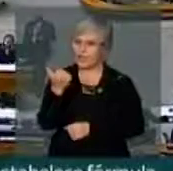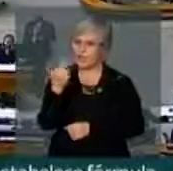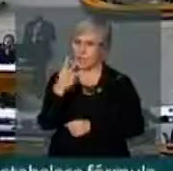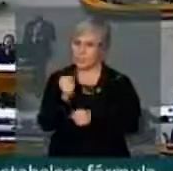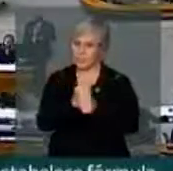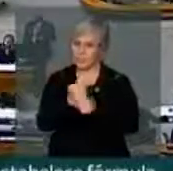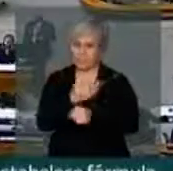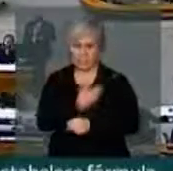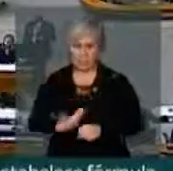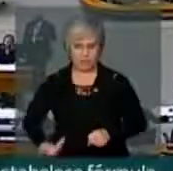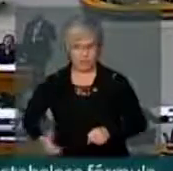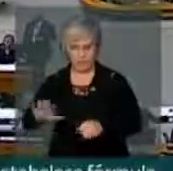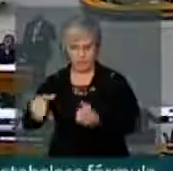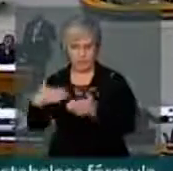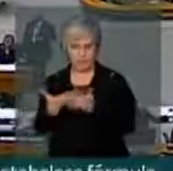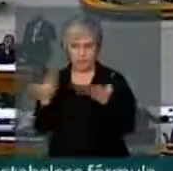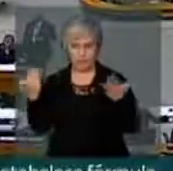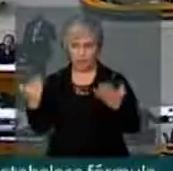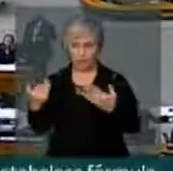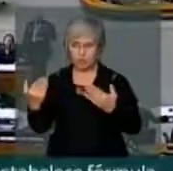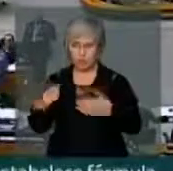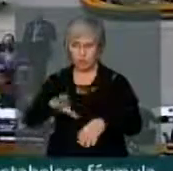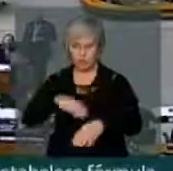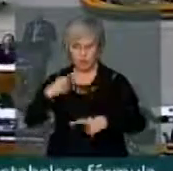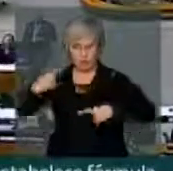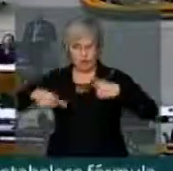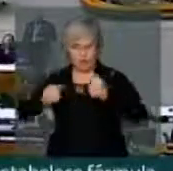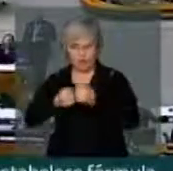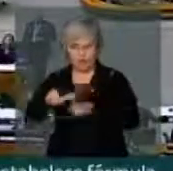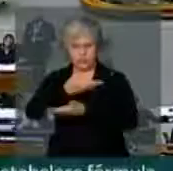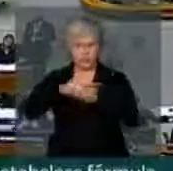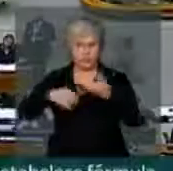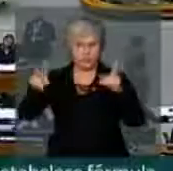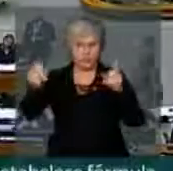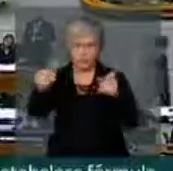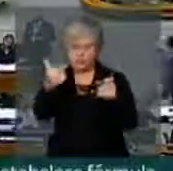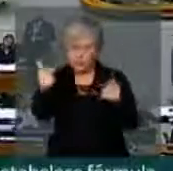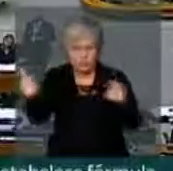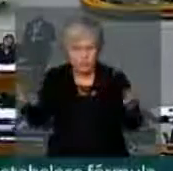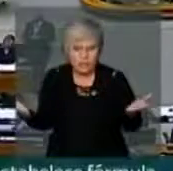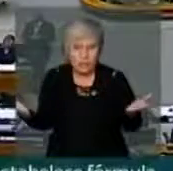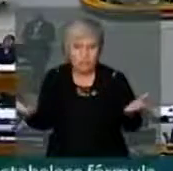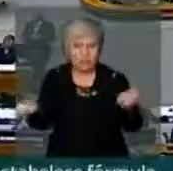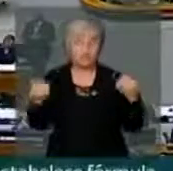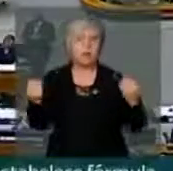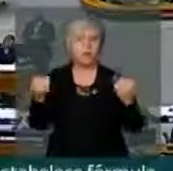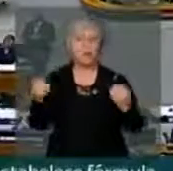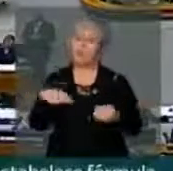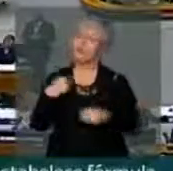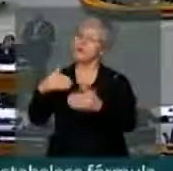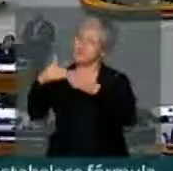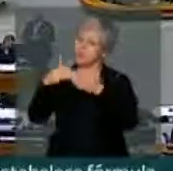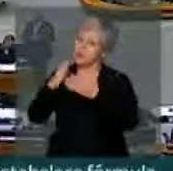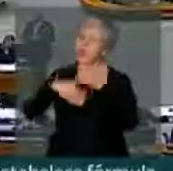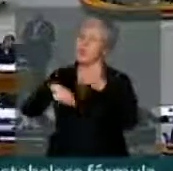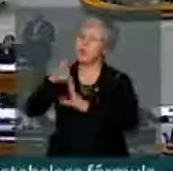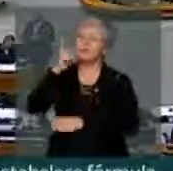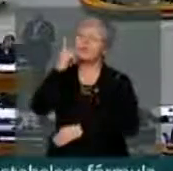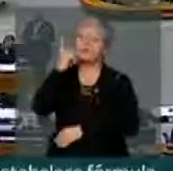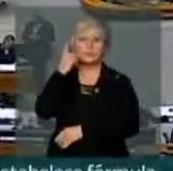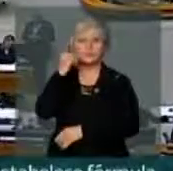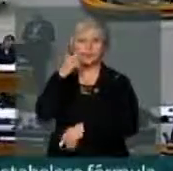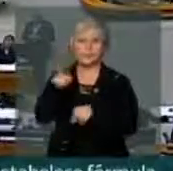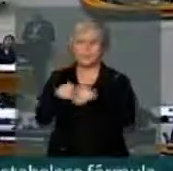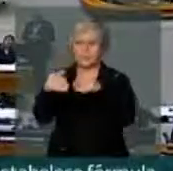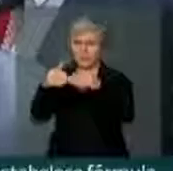coragem de sentar à mesa com a sociedade brasileira para discutir o tema. O PSDB convoca todos os seus deputados e também